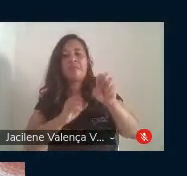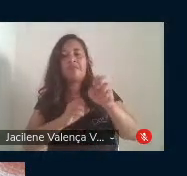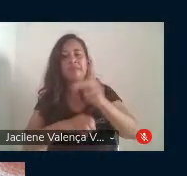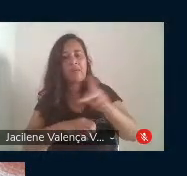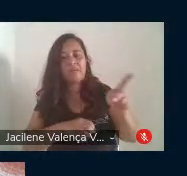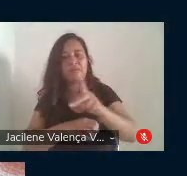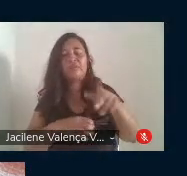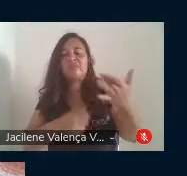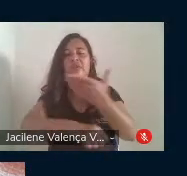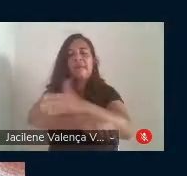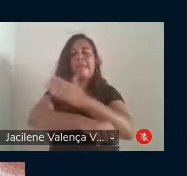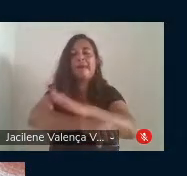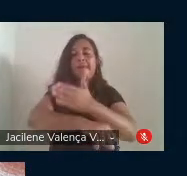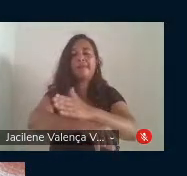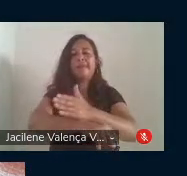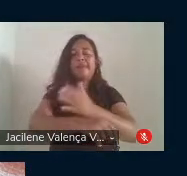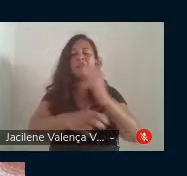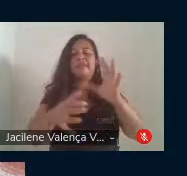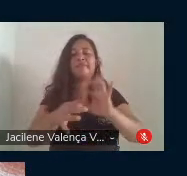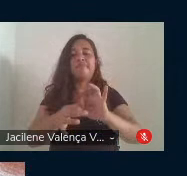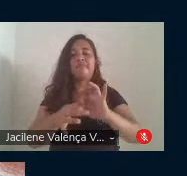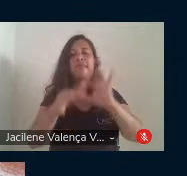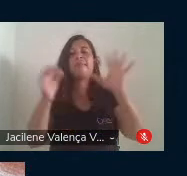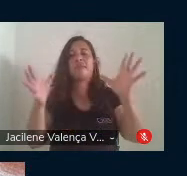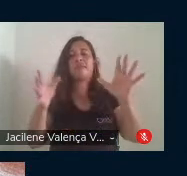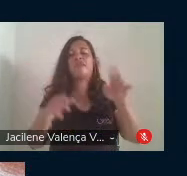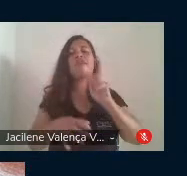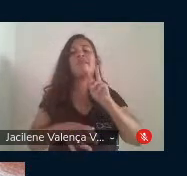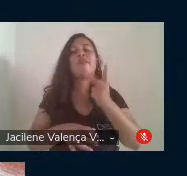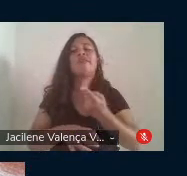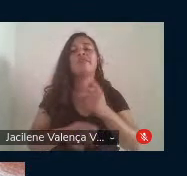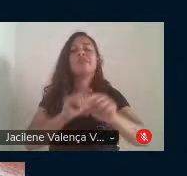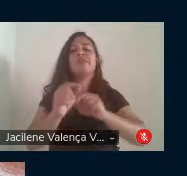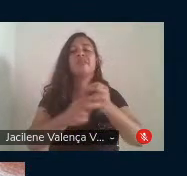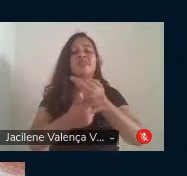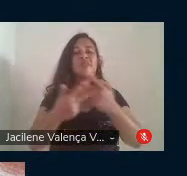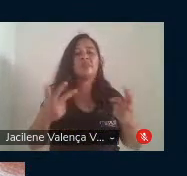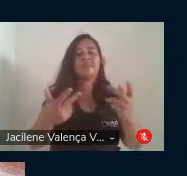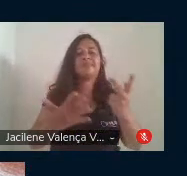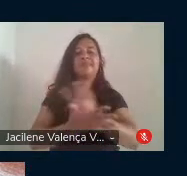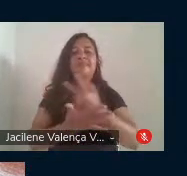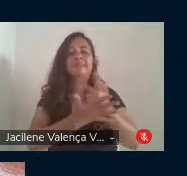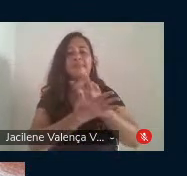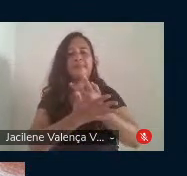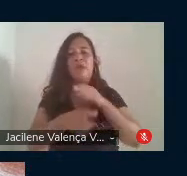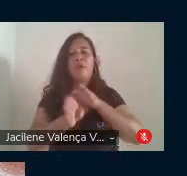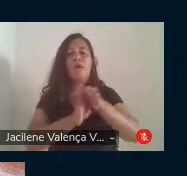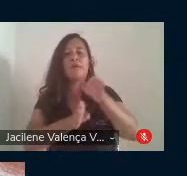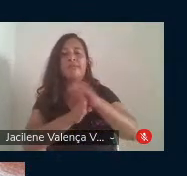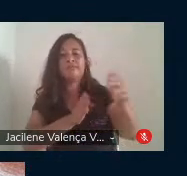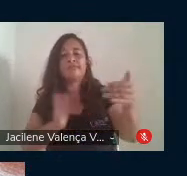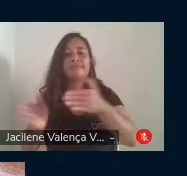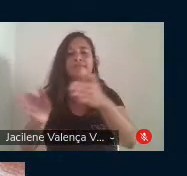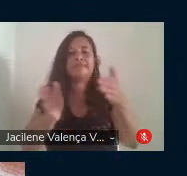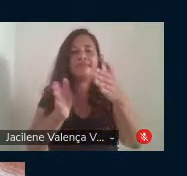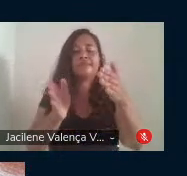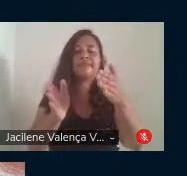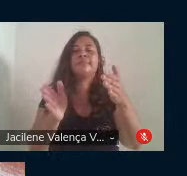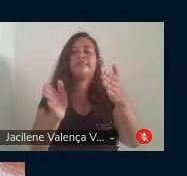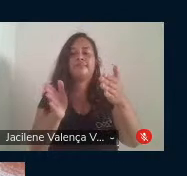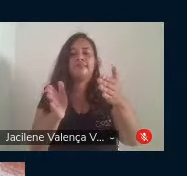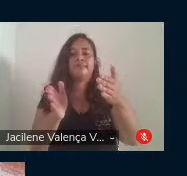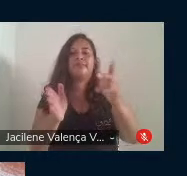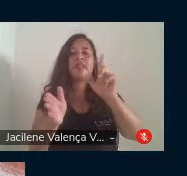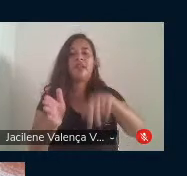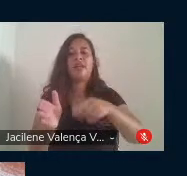uma prática educativa libertadora, reconhecer equívocos, orientar caminhadas, fazendo parte